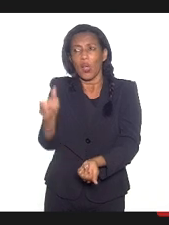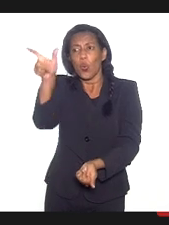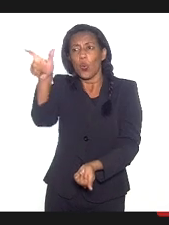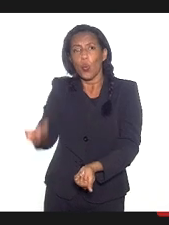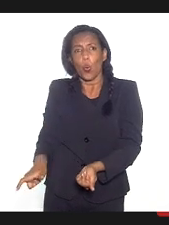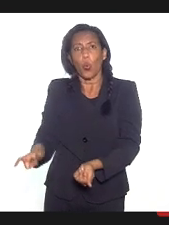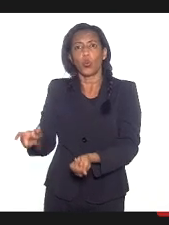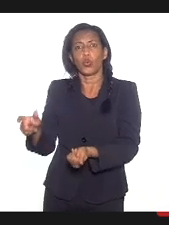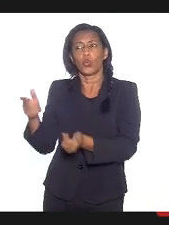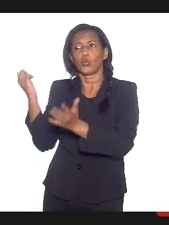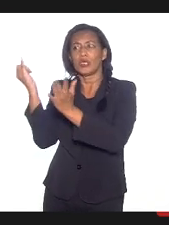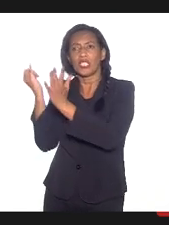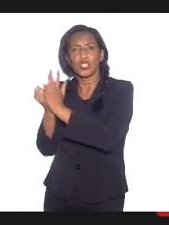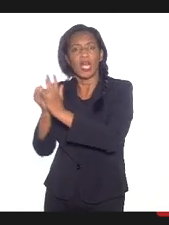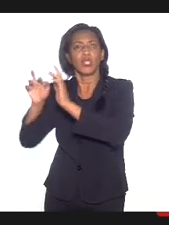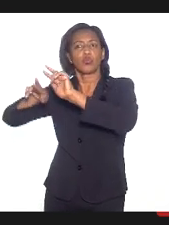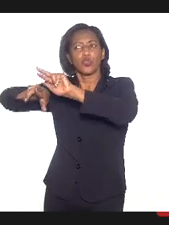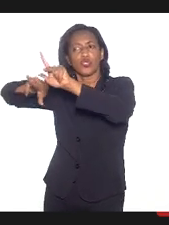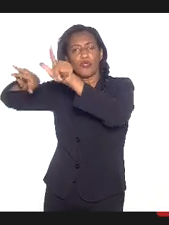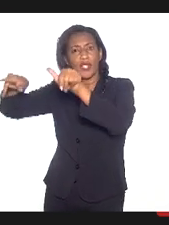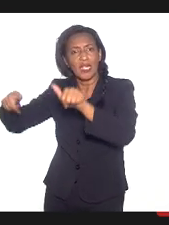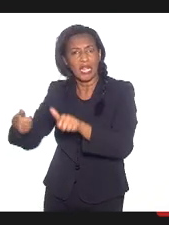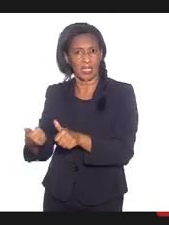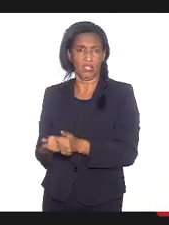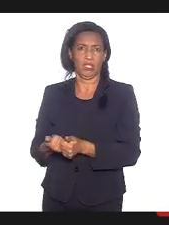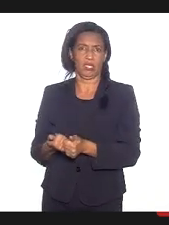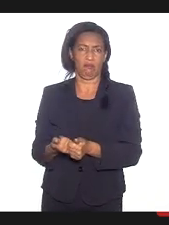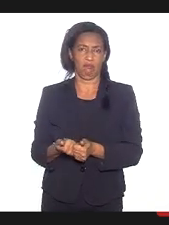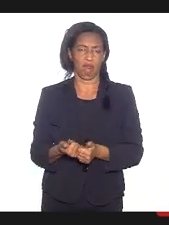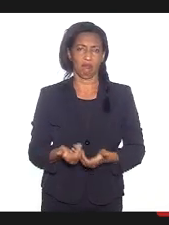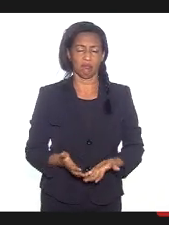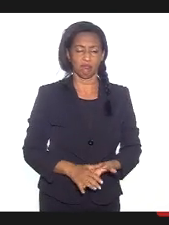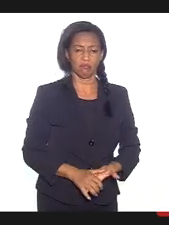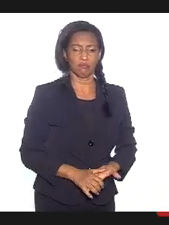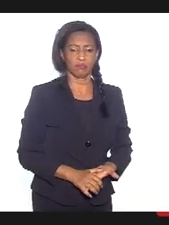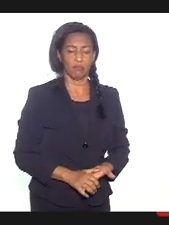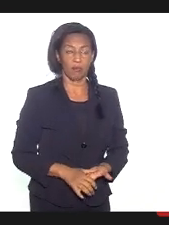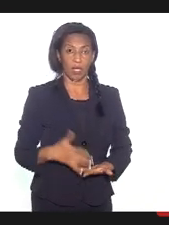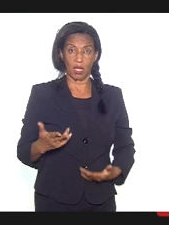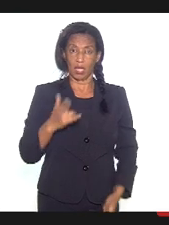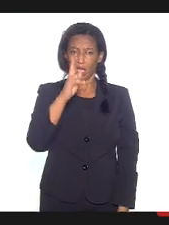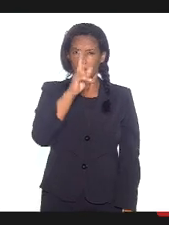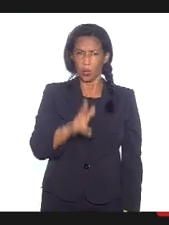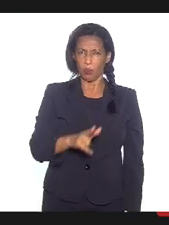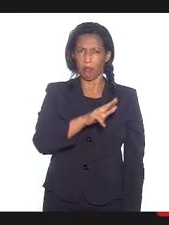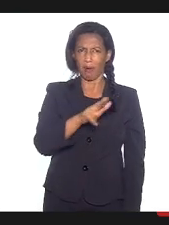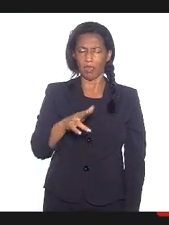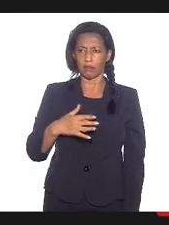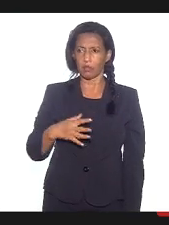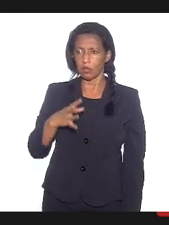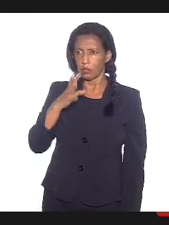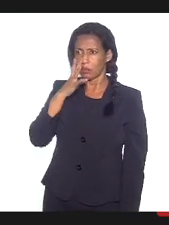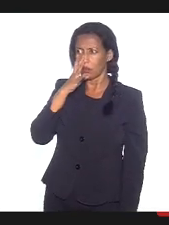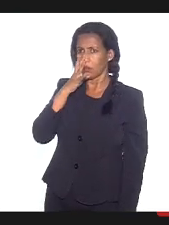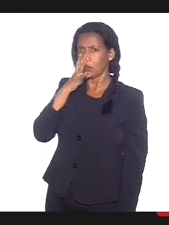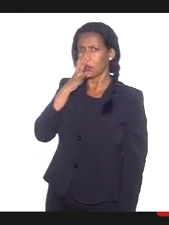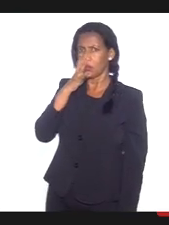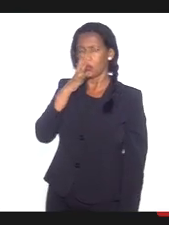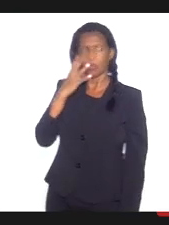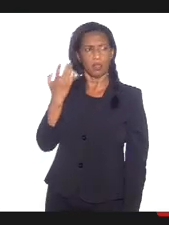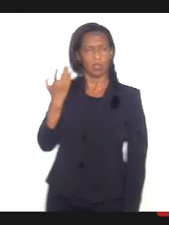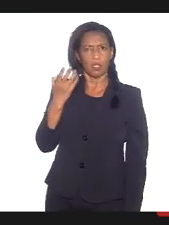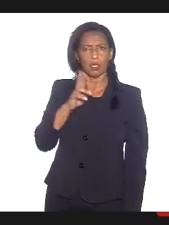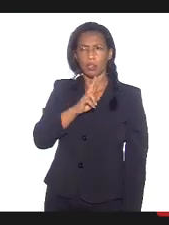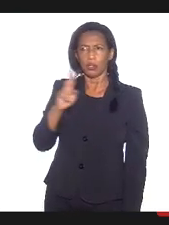identidade, com sua diferença, com sua pluralidade. E o padre até ficou muito chocado que as pessoas usassem o nome de